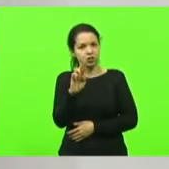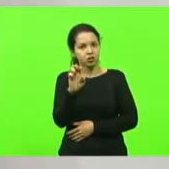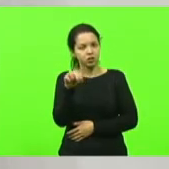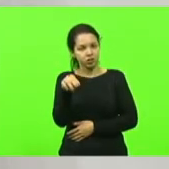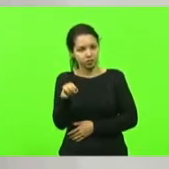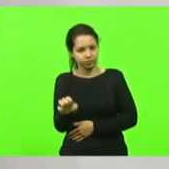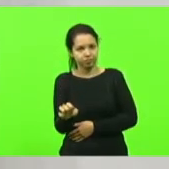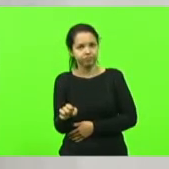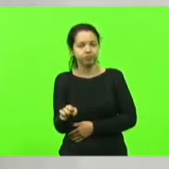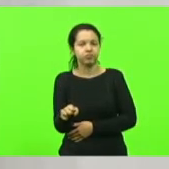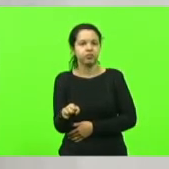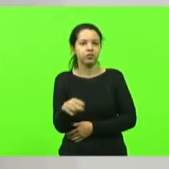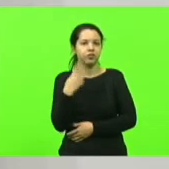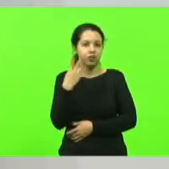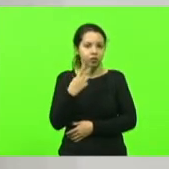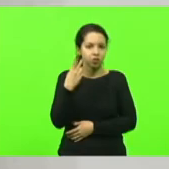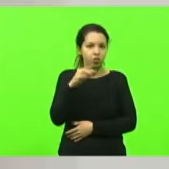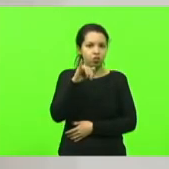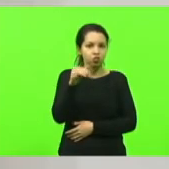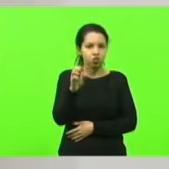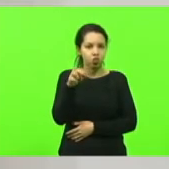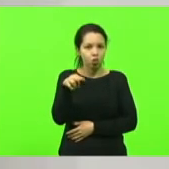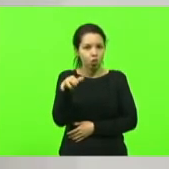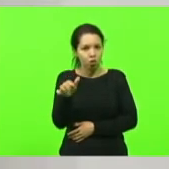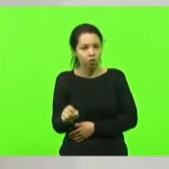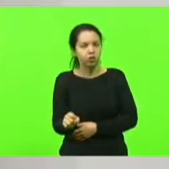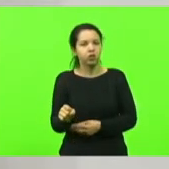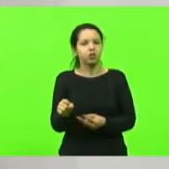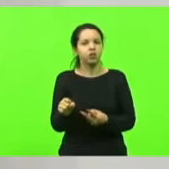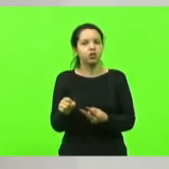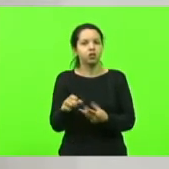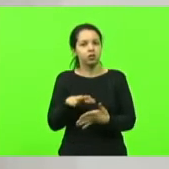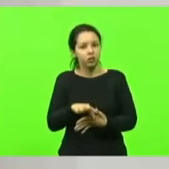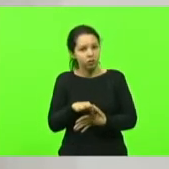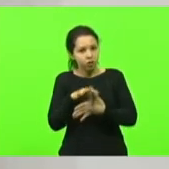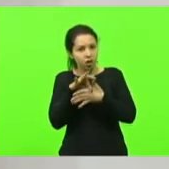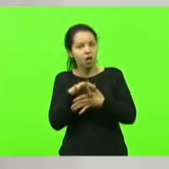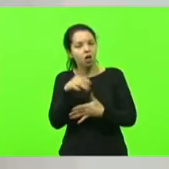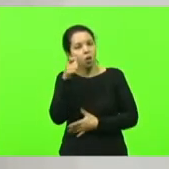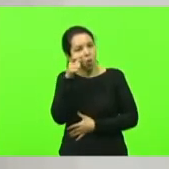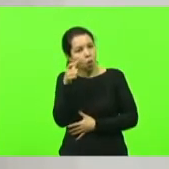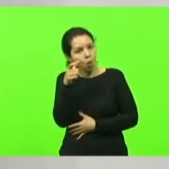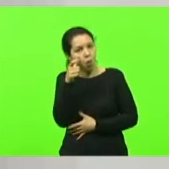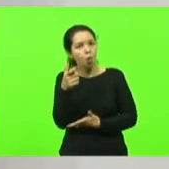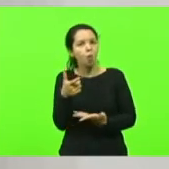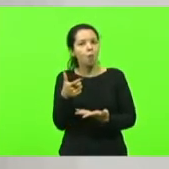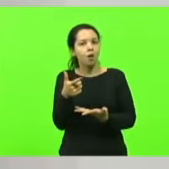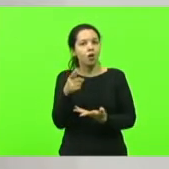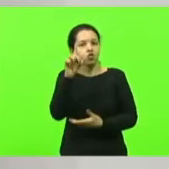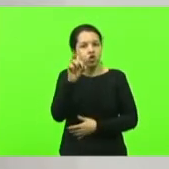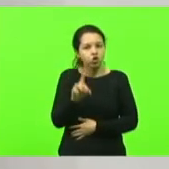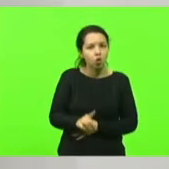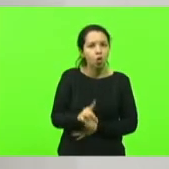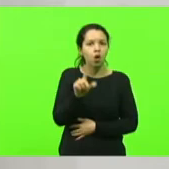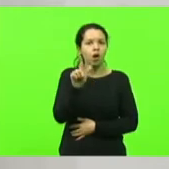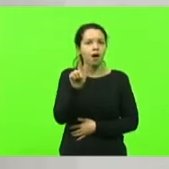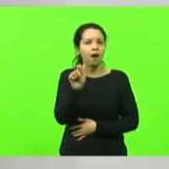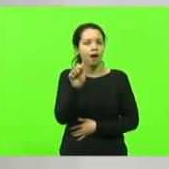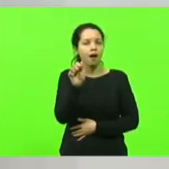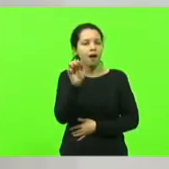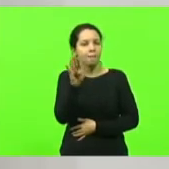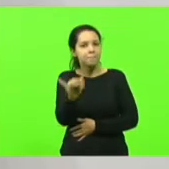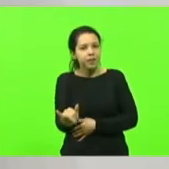o vereador Jonas, as lideranças que nos acompanharam, a diretora, a Gabi, agradecer pela